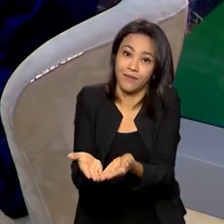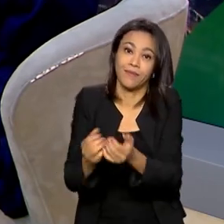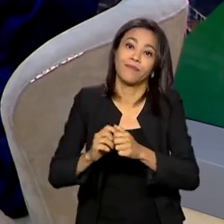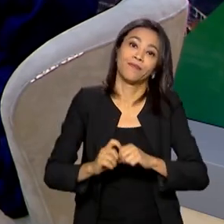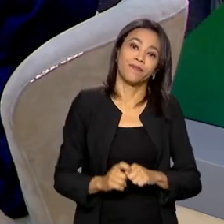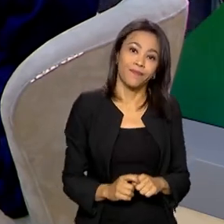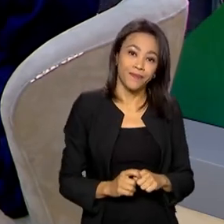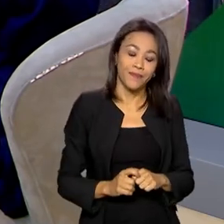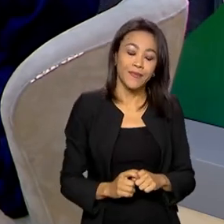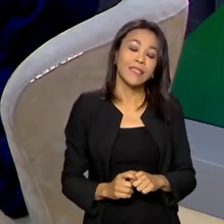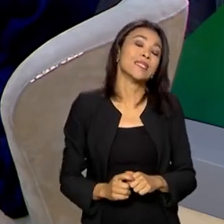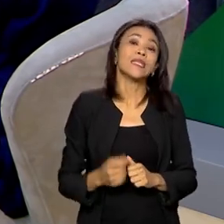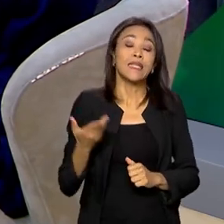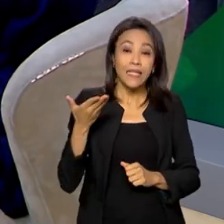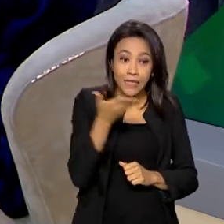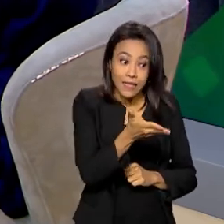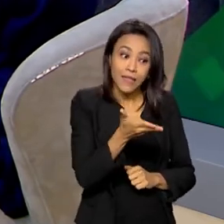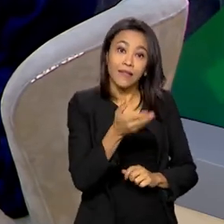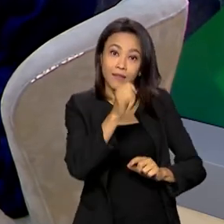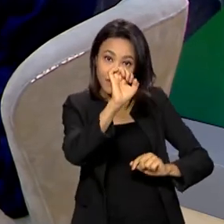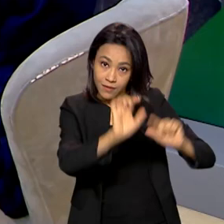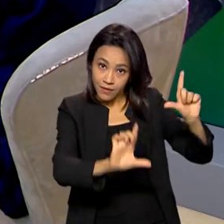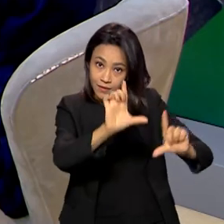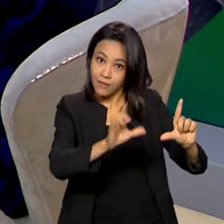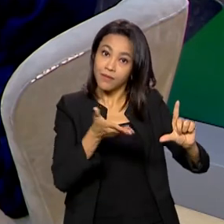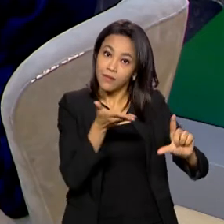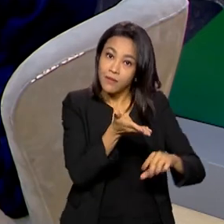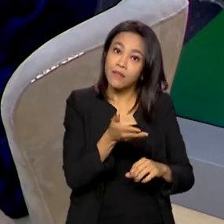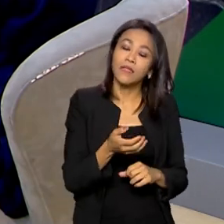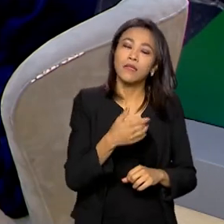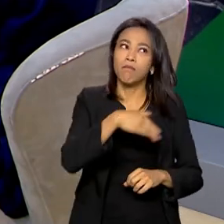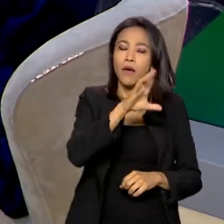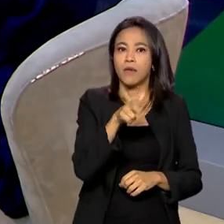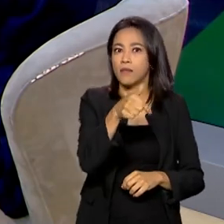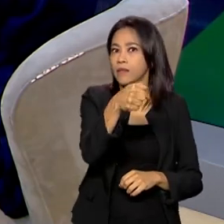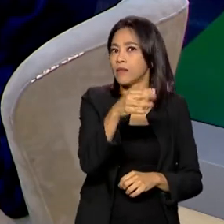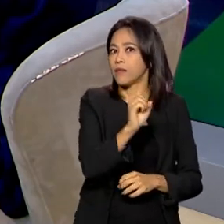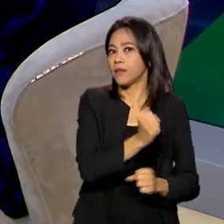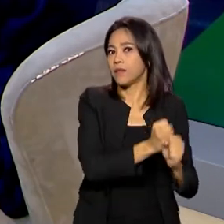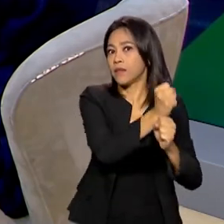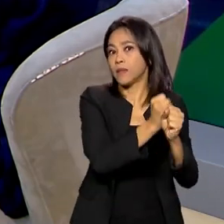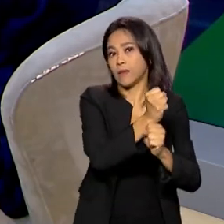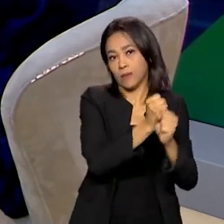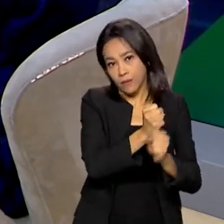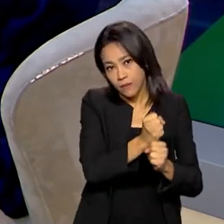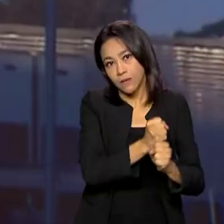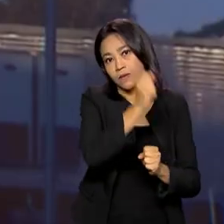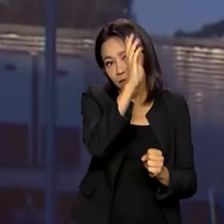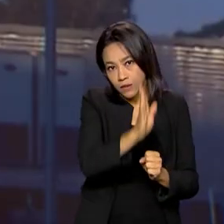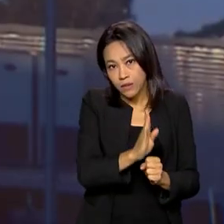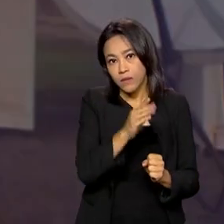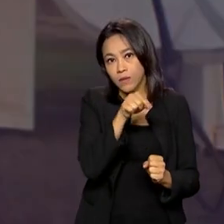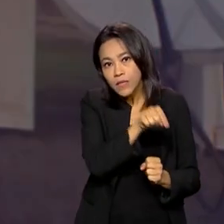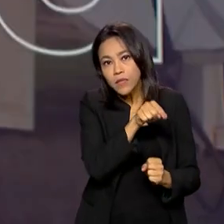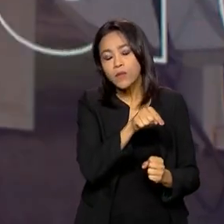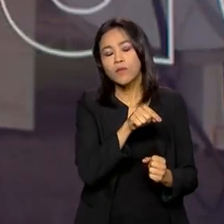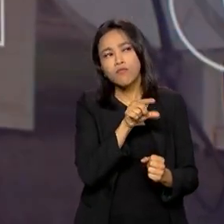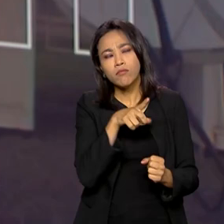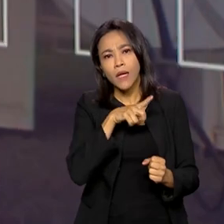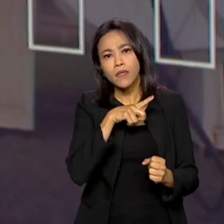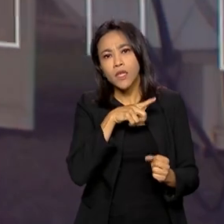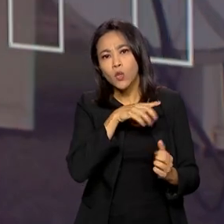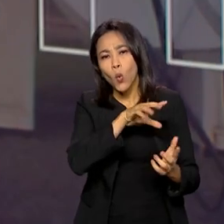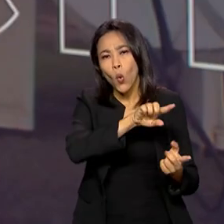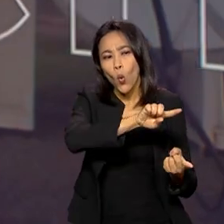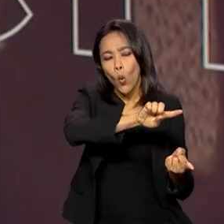E esse veículo de comunicação que tem mais de 70 anos no Brasil, ele está passando por um processo de